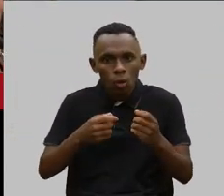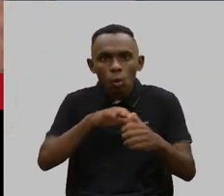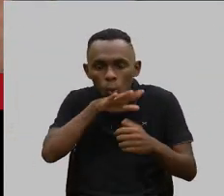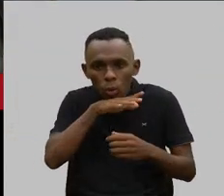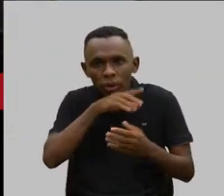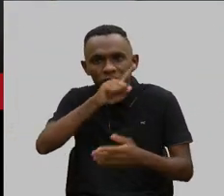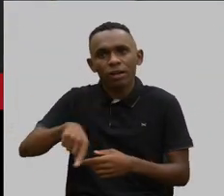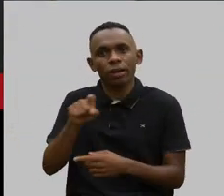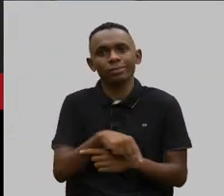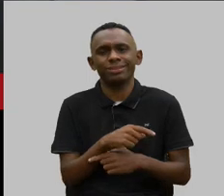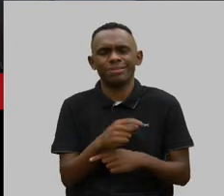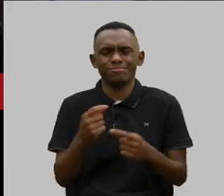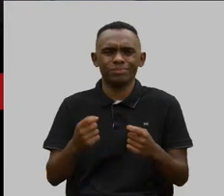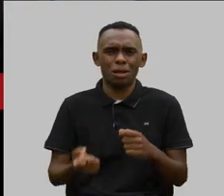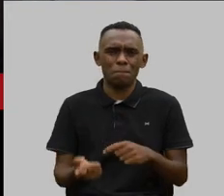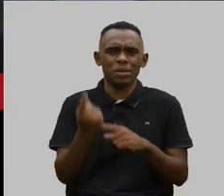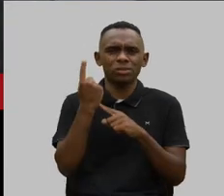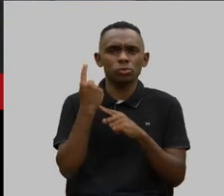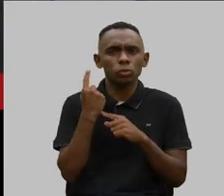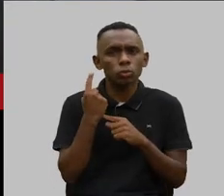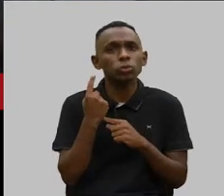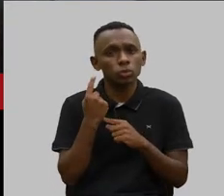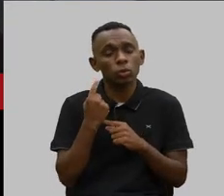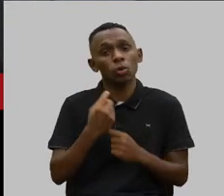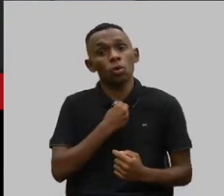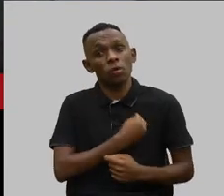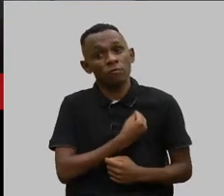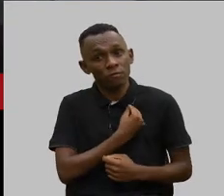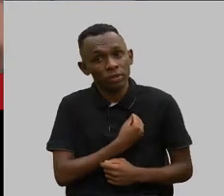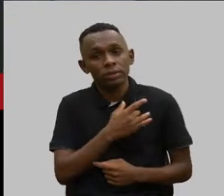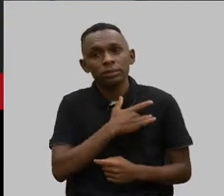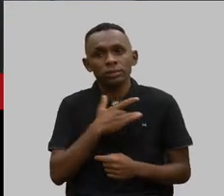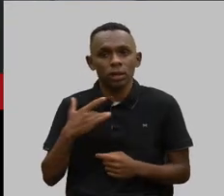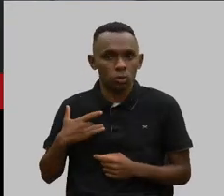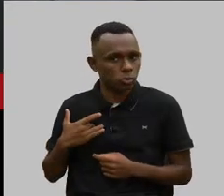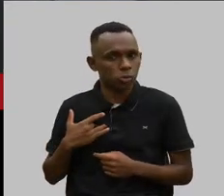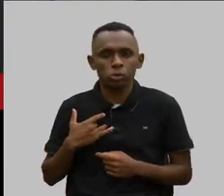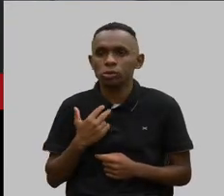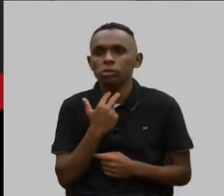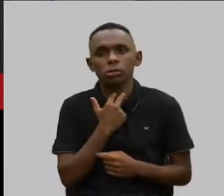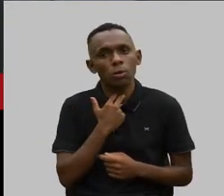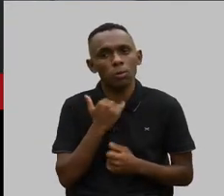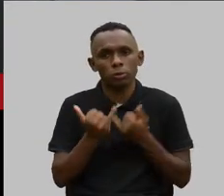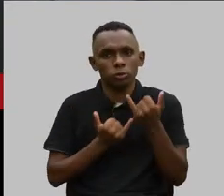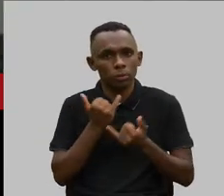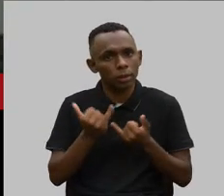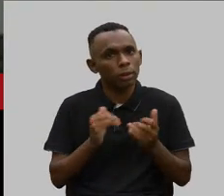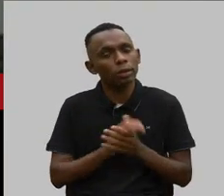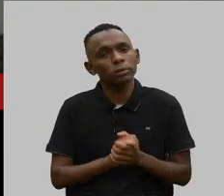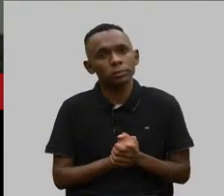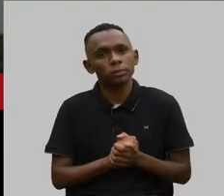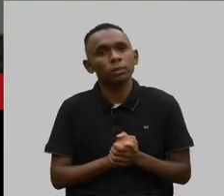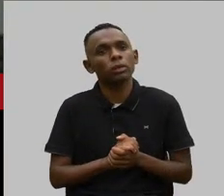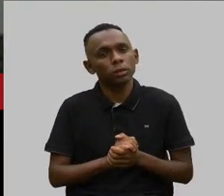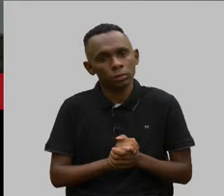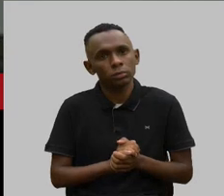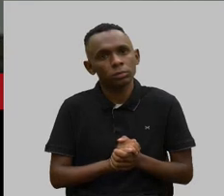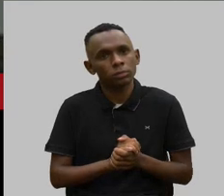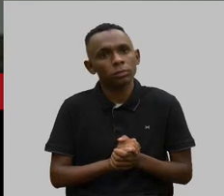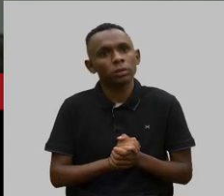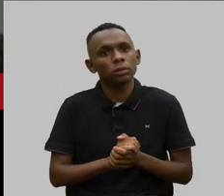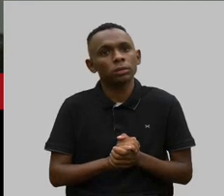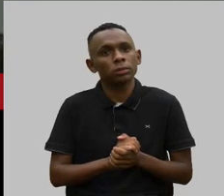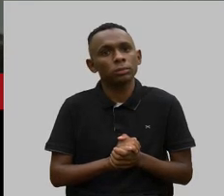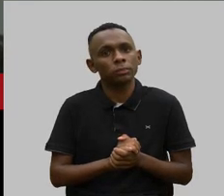Isso é um absurdo. Com vida e saúde, não se brinca. Essas são as minhas considerações iniciais,